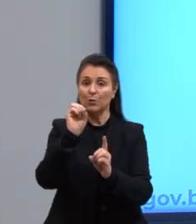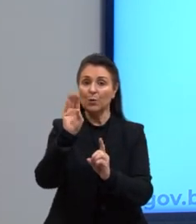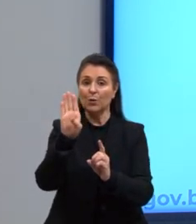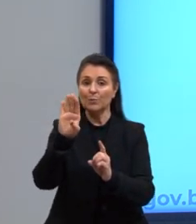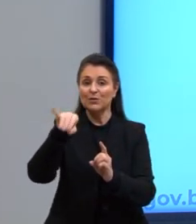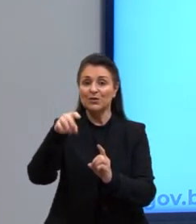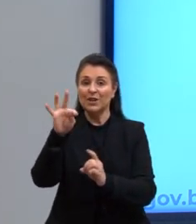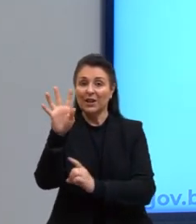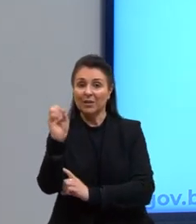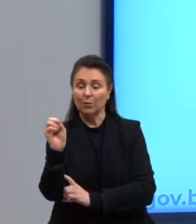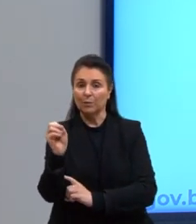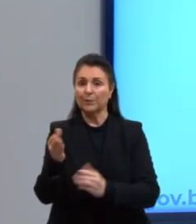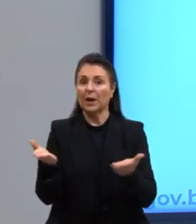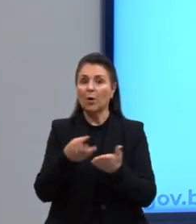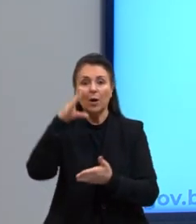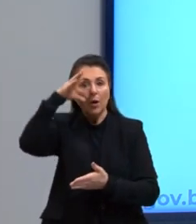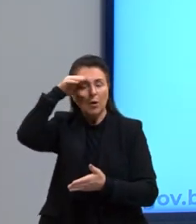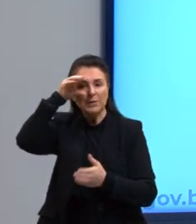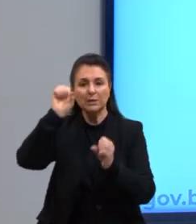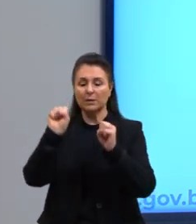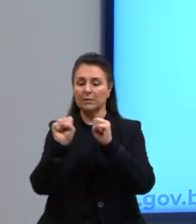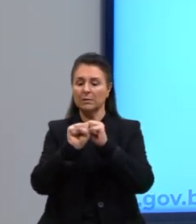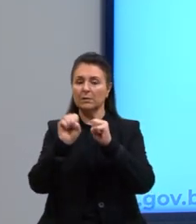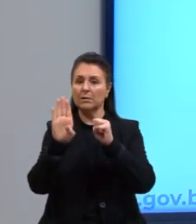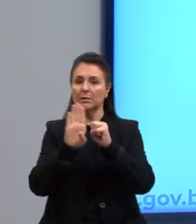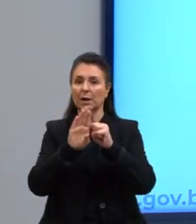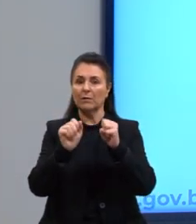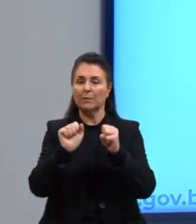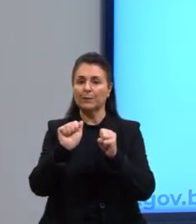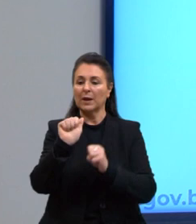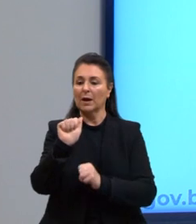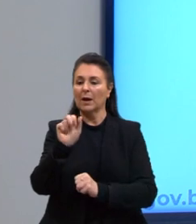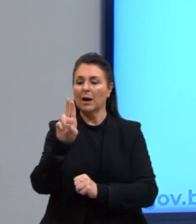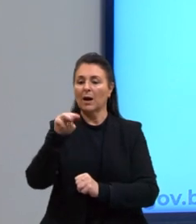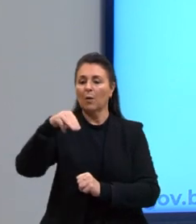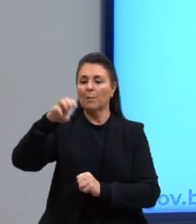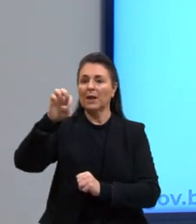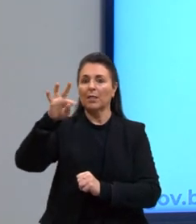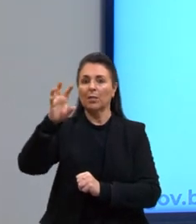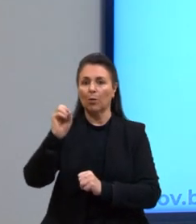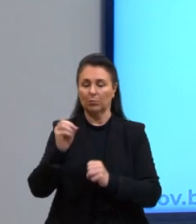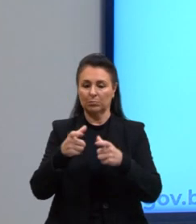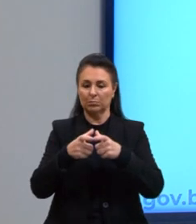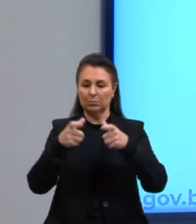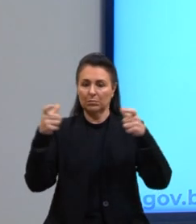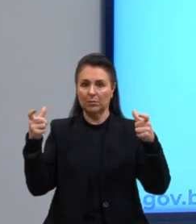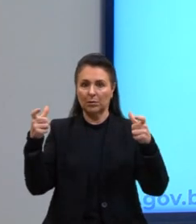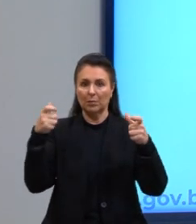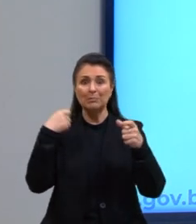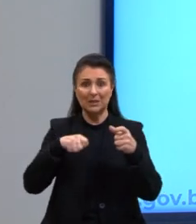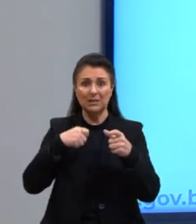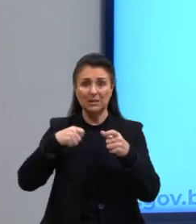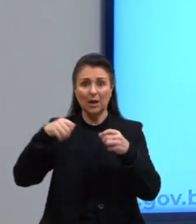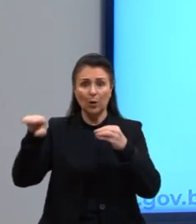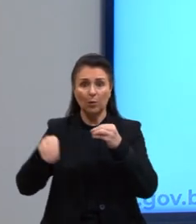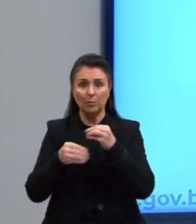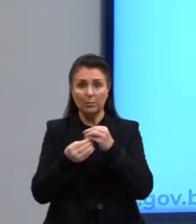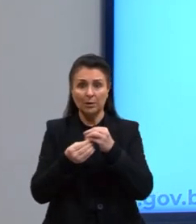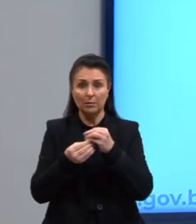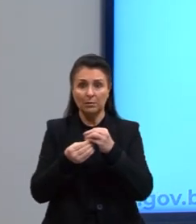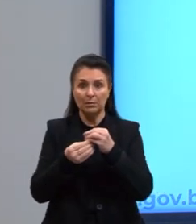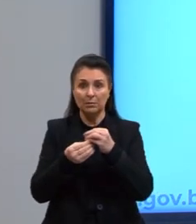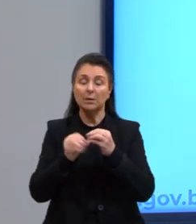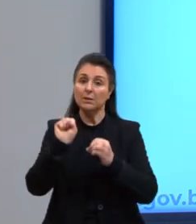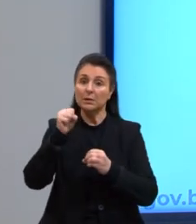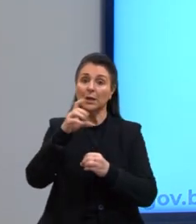observar este substantivo. Aumento. Ele precisa de algum complemento? Do valor